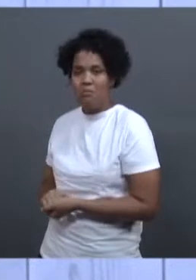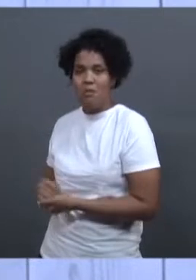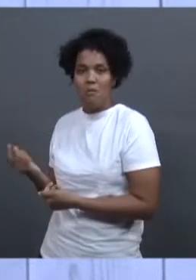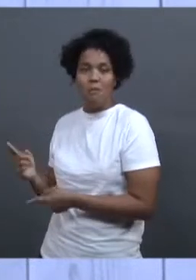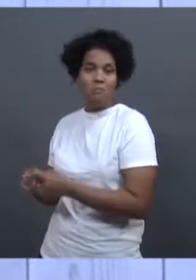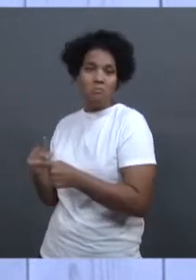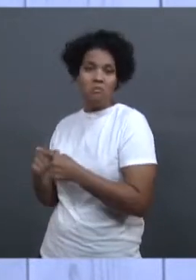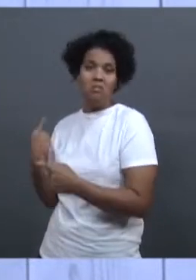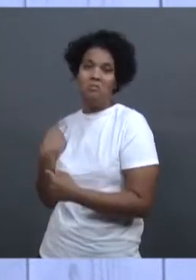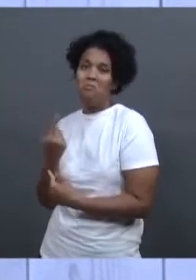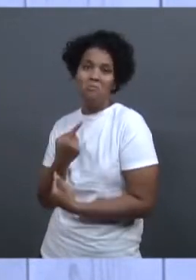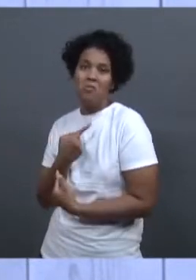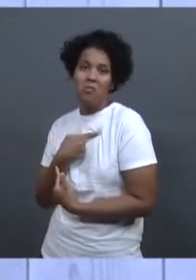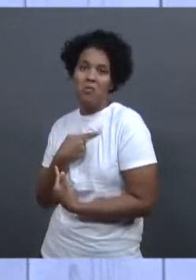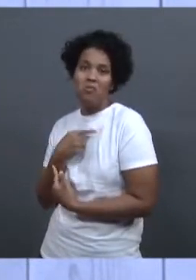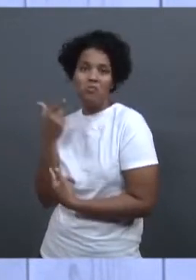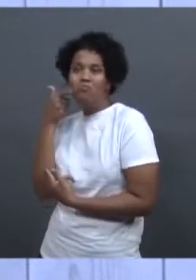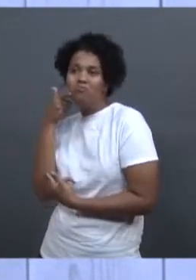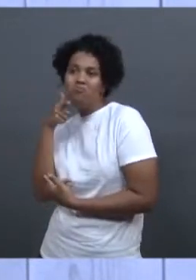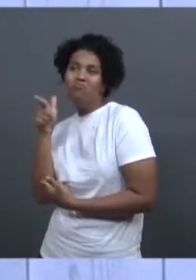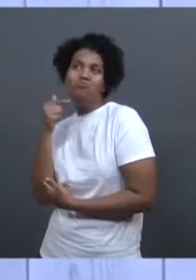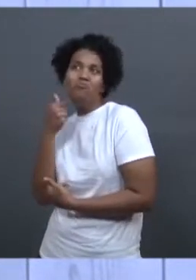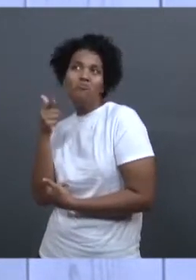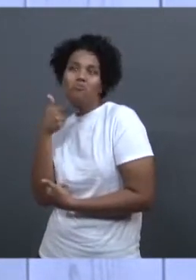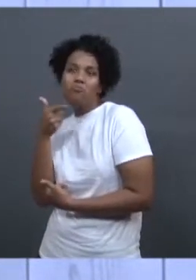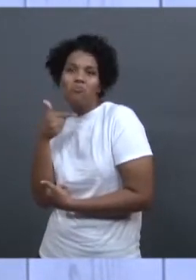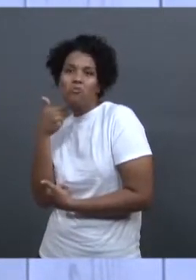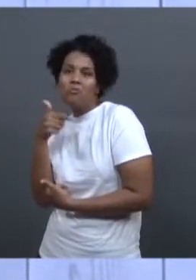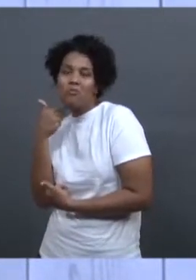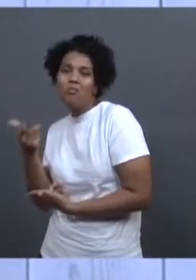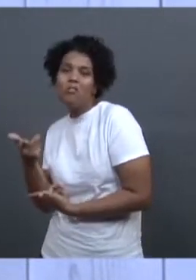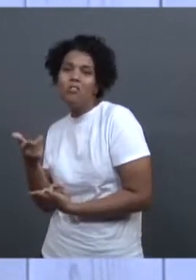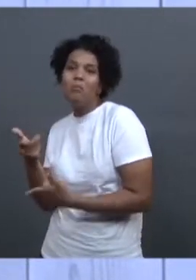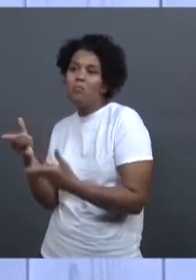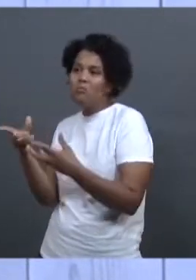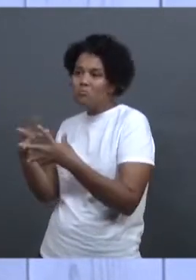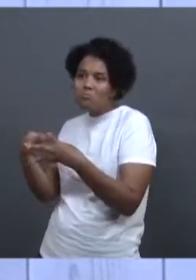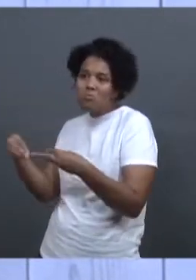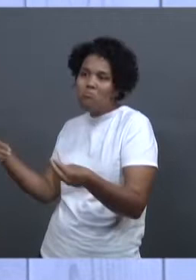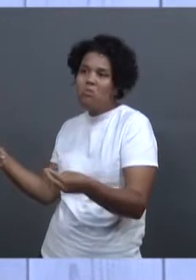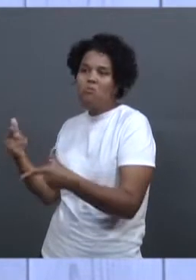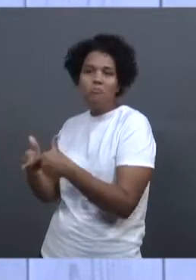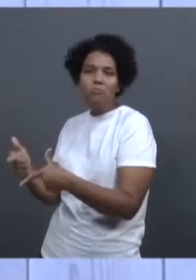em dar celeridade, efetivamente, para soluções. E aí,